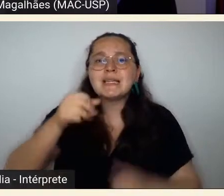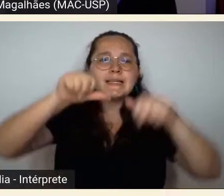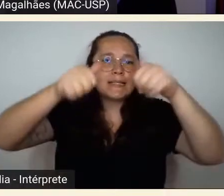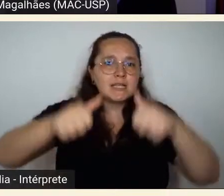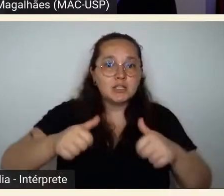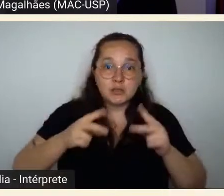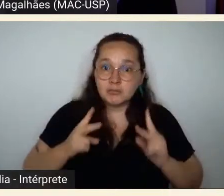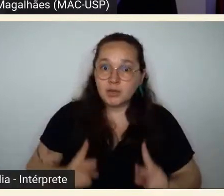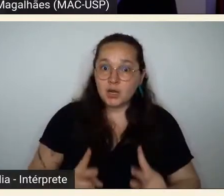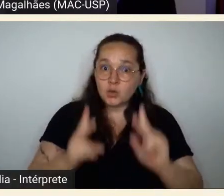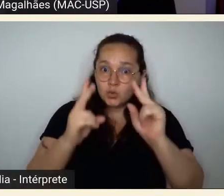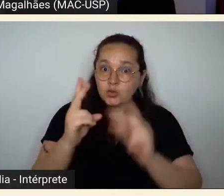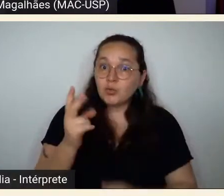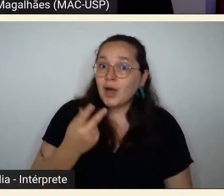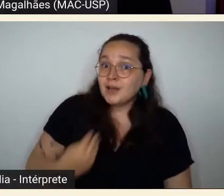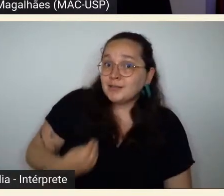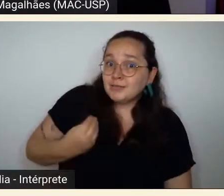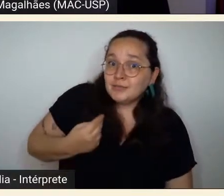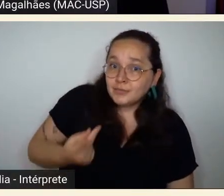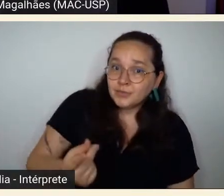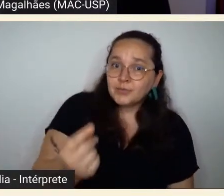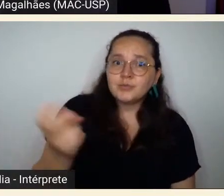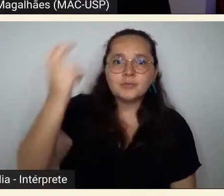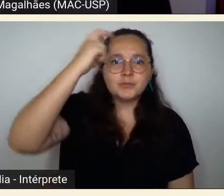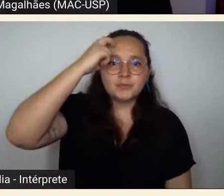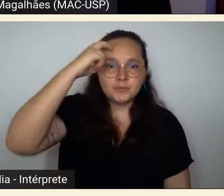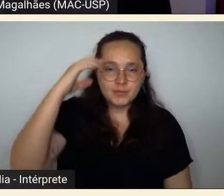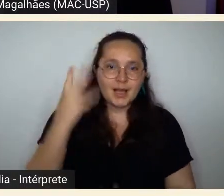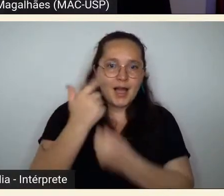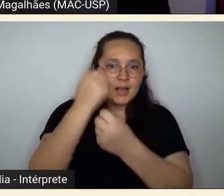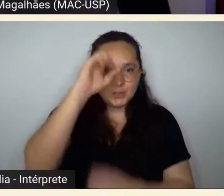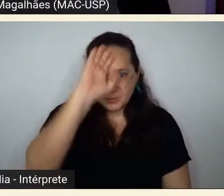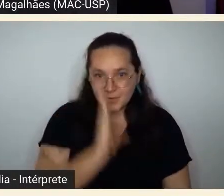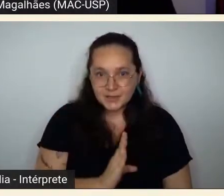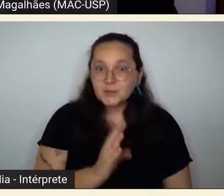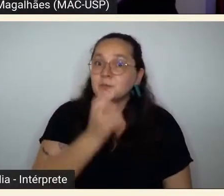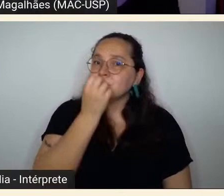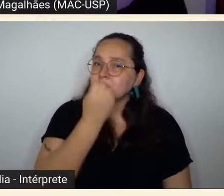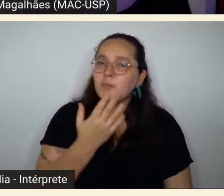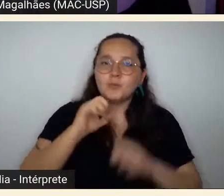do Brasil. Muito obrigada. e bons trabalhos a todos.